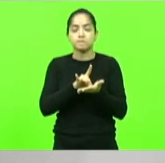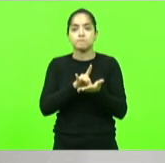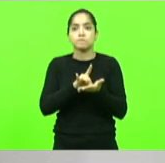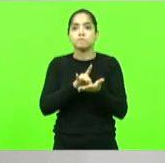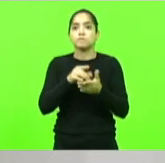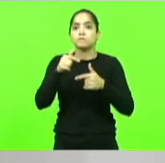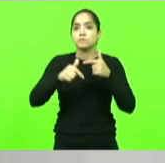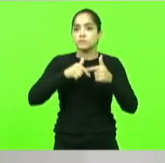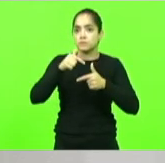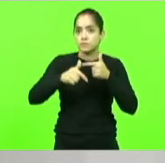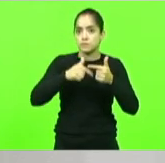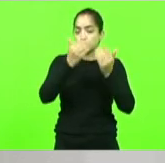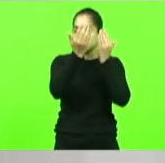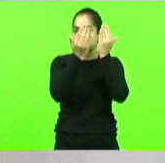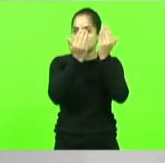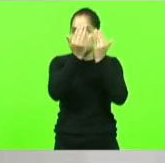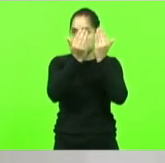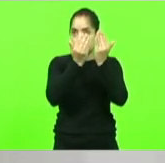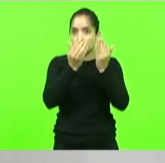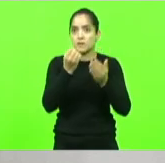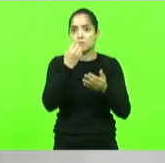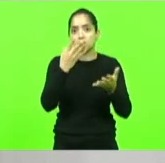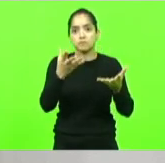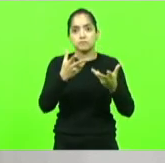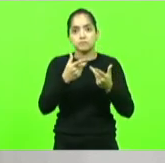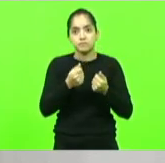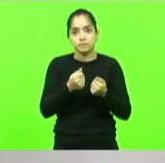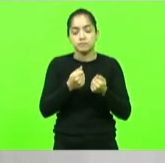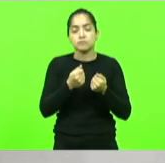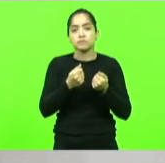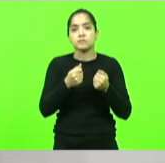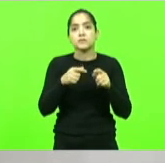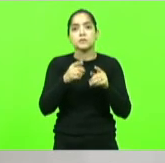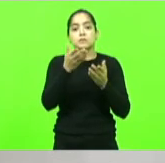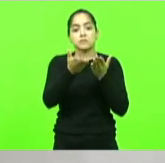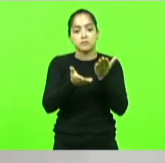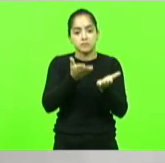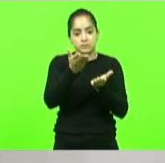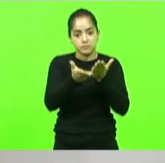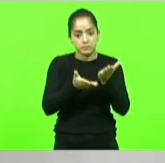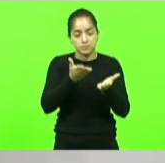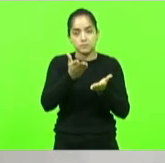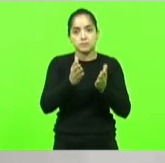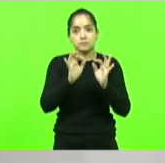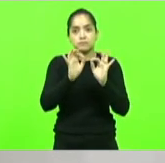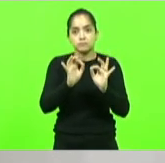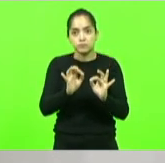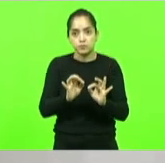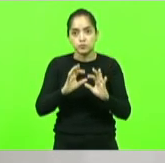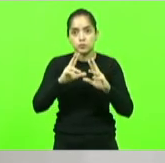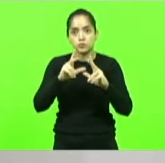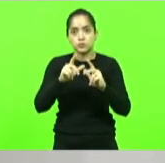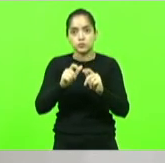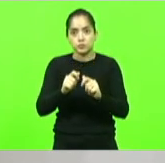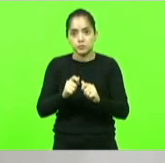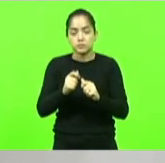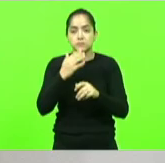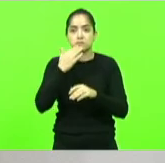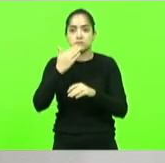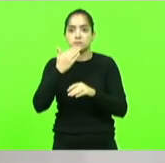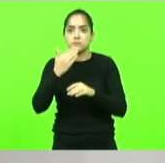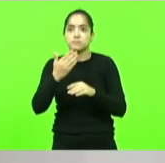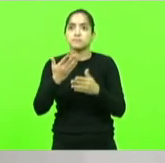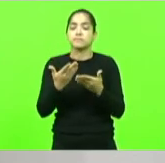serviços psicológicos de boa qualidade e que atendam de forma efetiva as demandas da população que